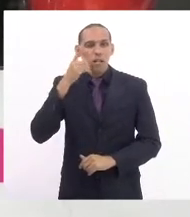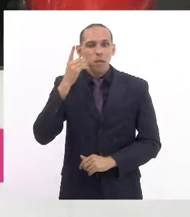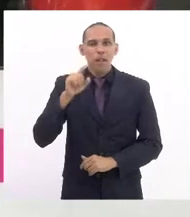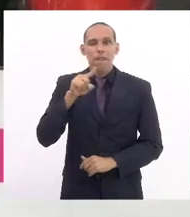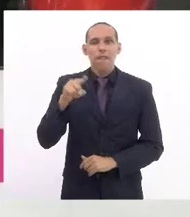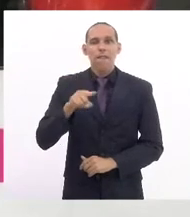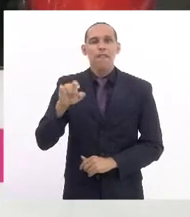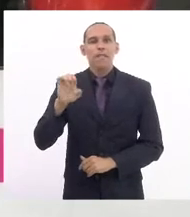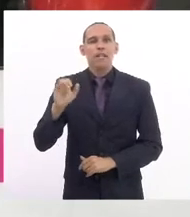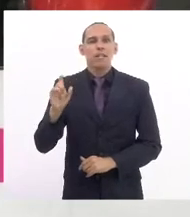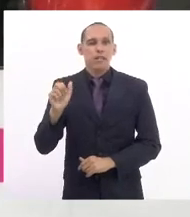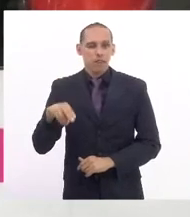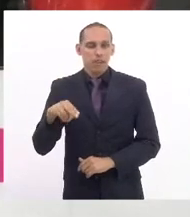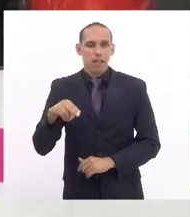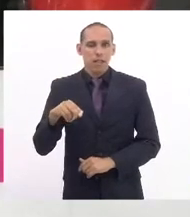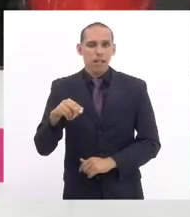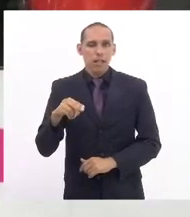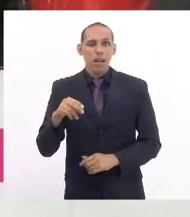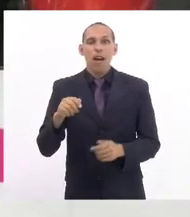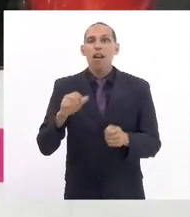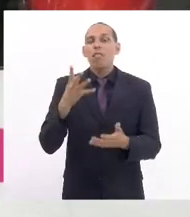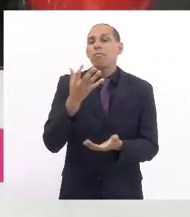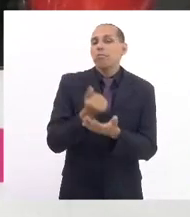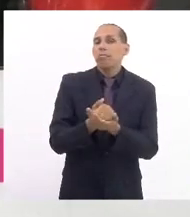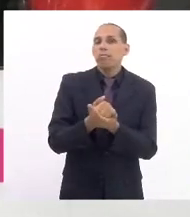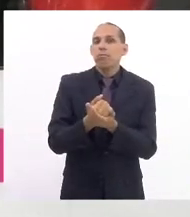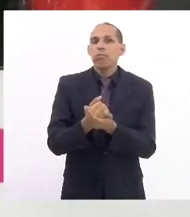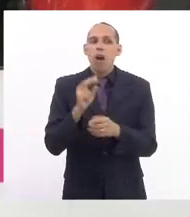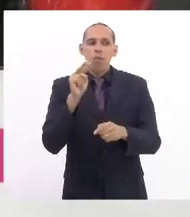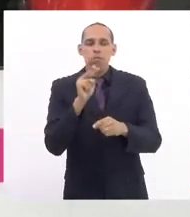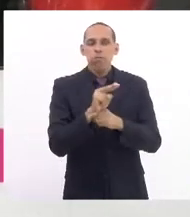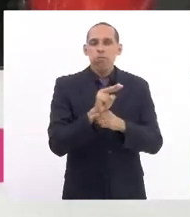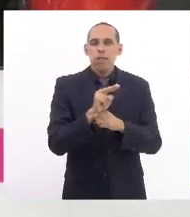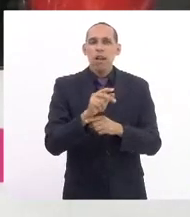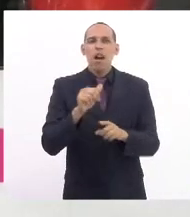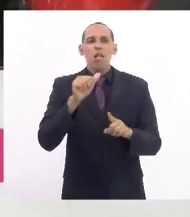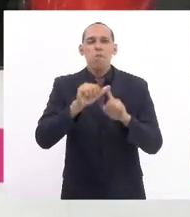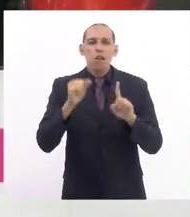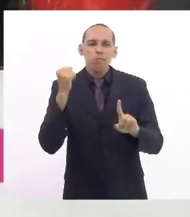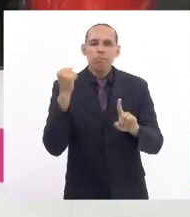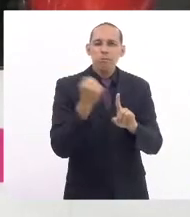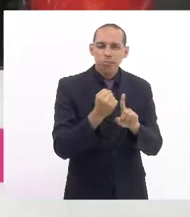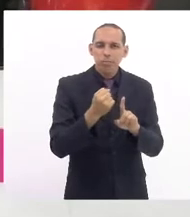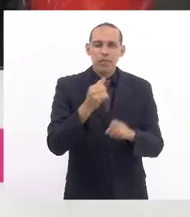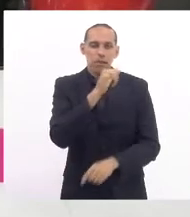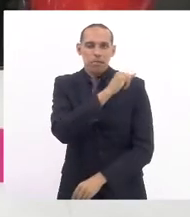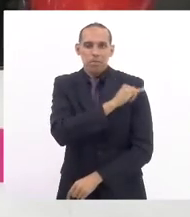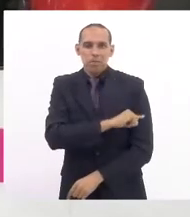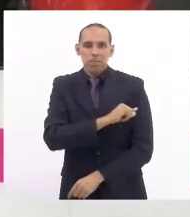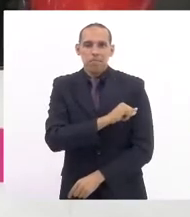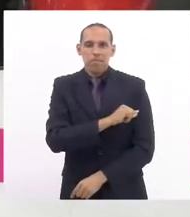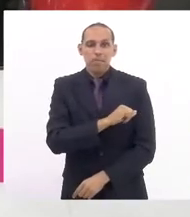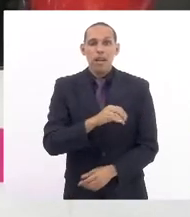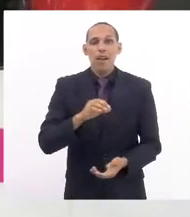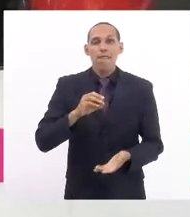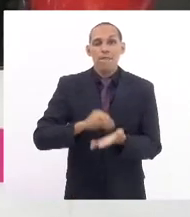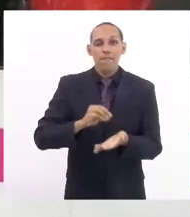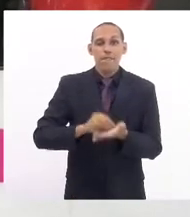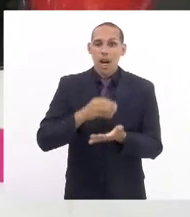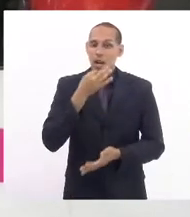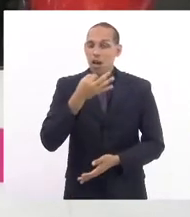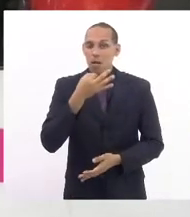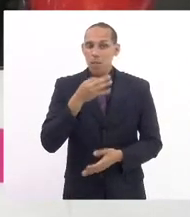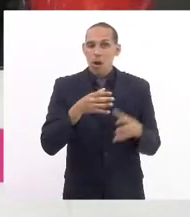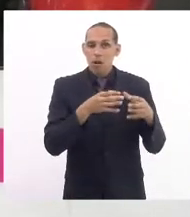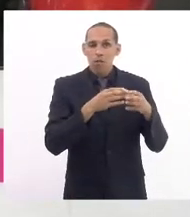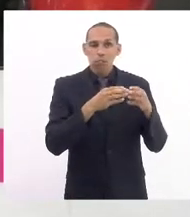Zeydan, que institui o observatório do feminicídio no âmbito do Estado do Rio de Janeiro e das outras providências, dependendo de parecer das comissões, de